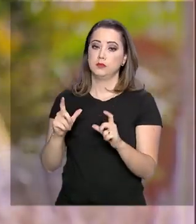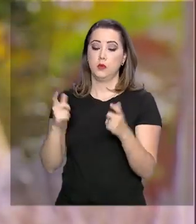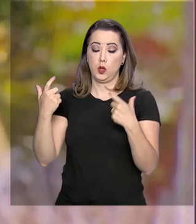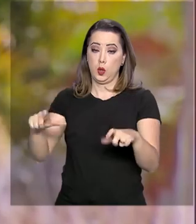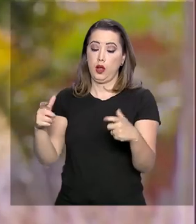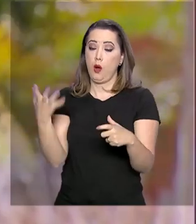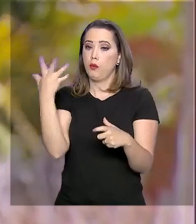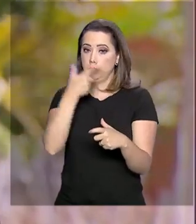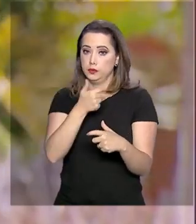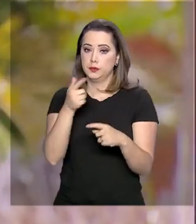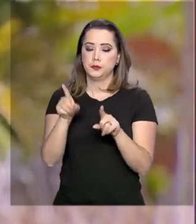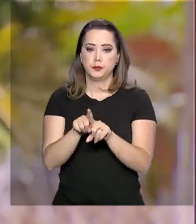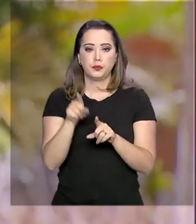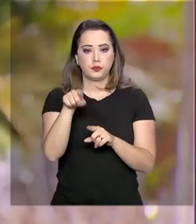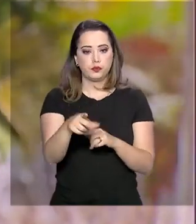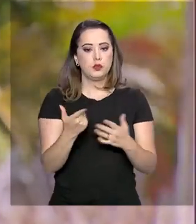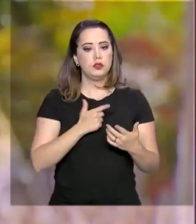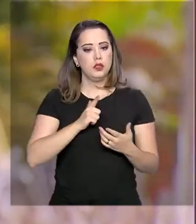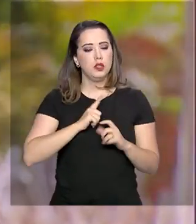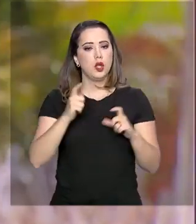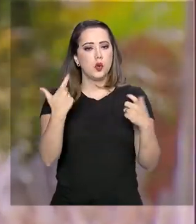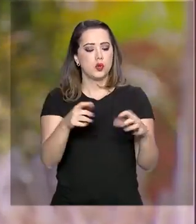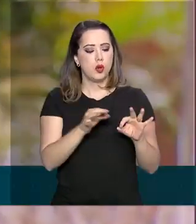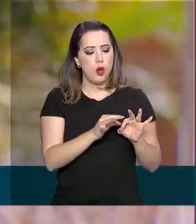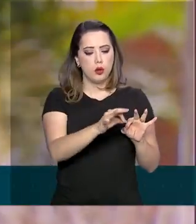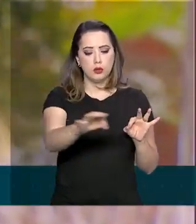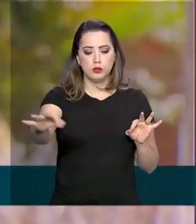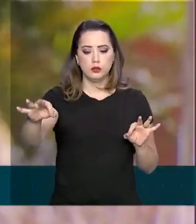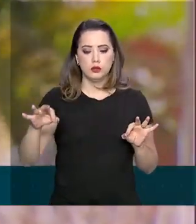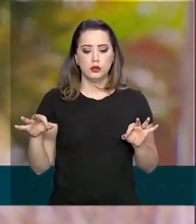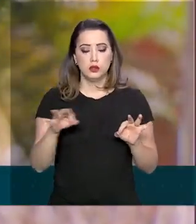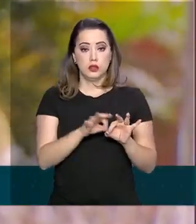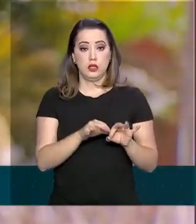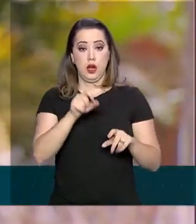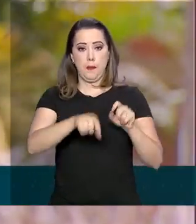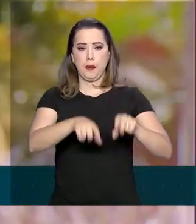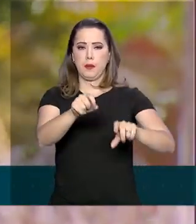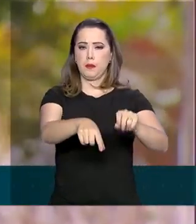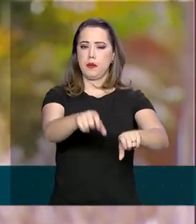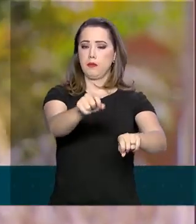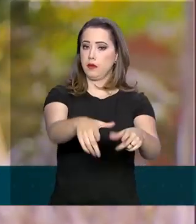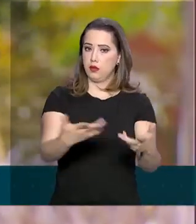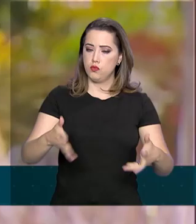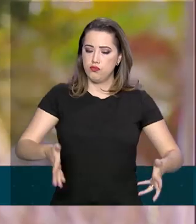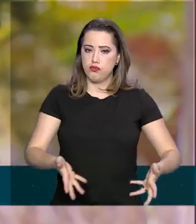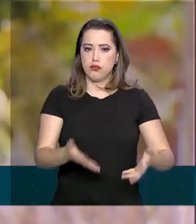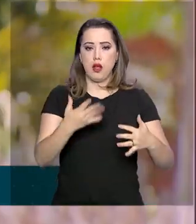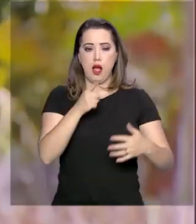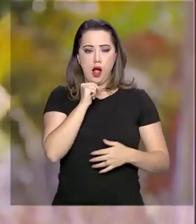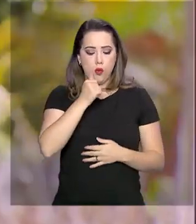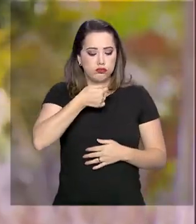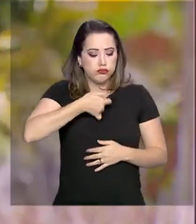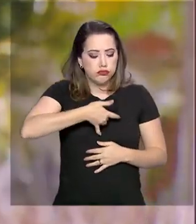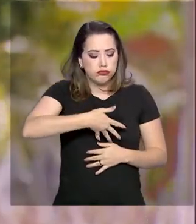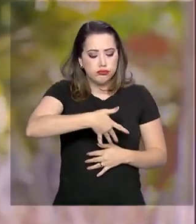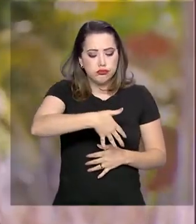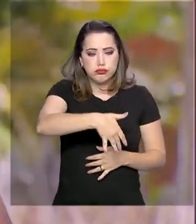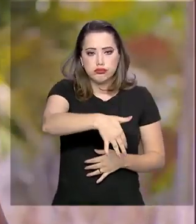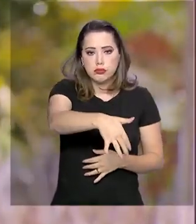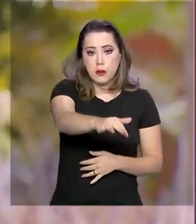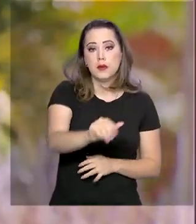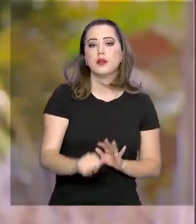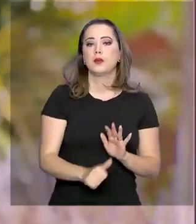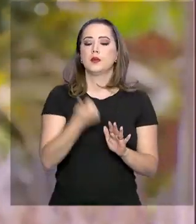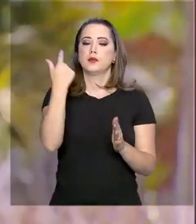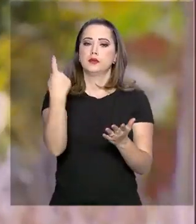região desenvolveu os tabuleiros litorâneos, uma área de produção agrícola irrigada. E este foi o primeiro compromisso